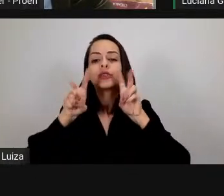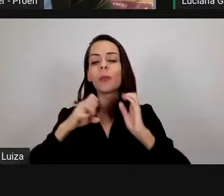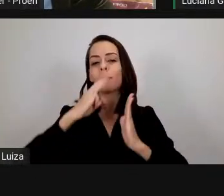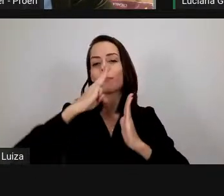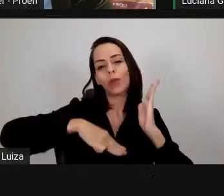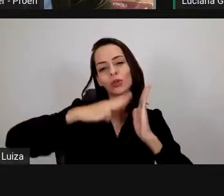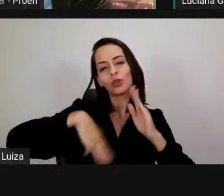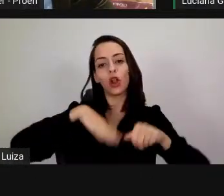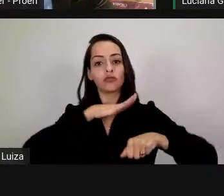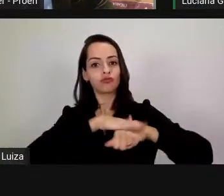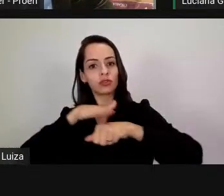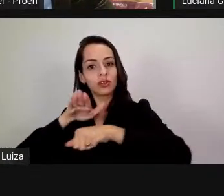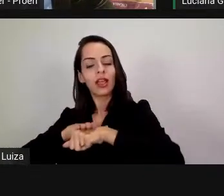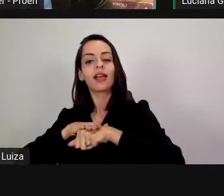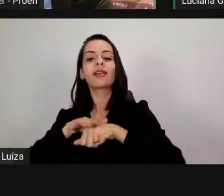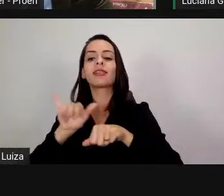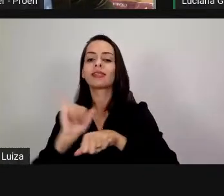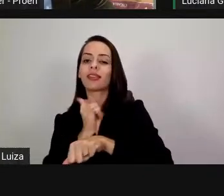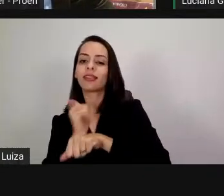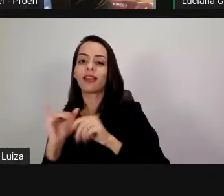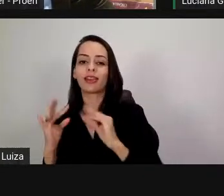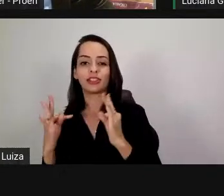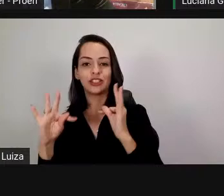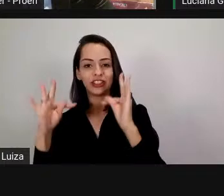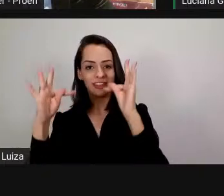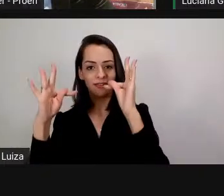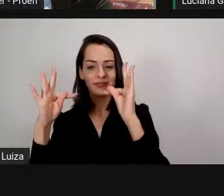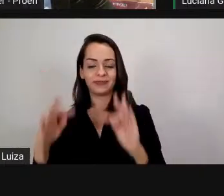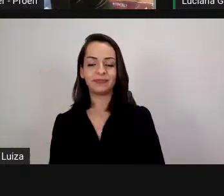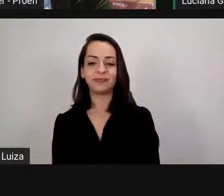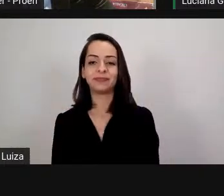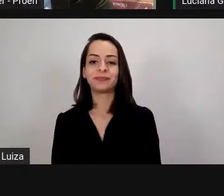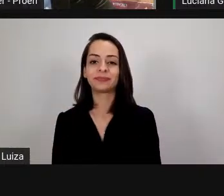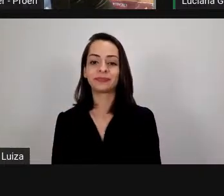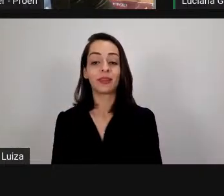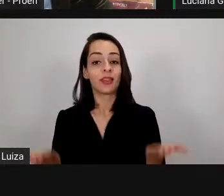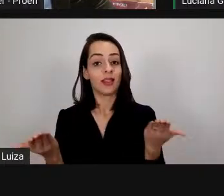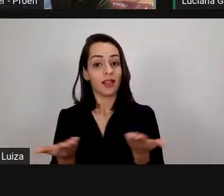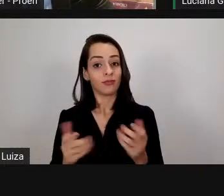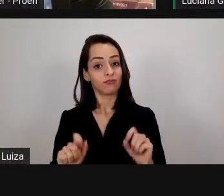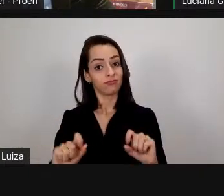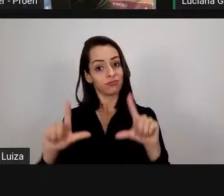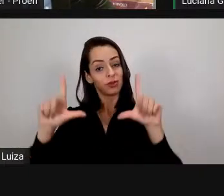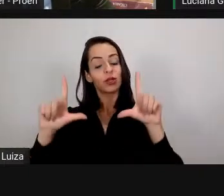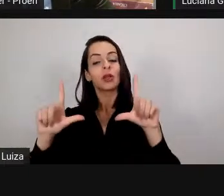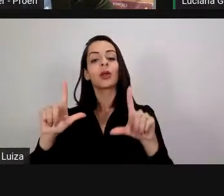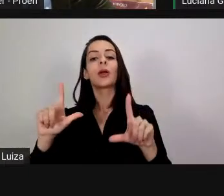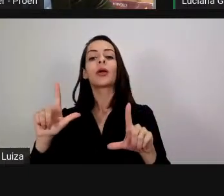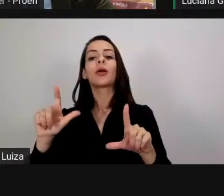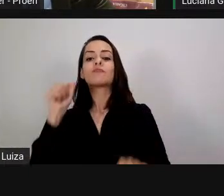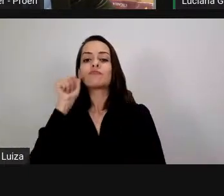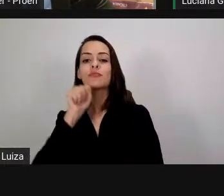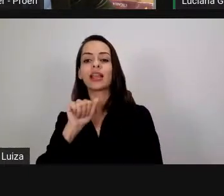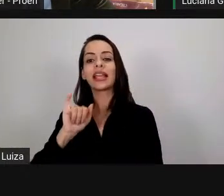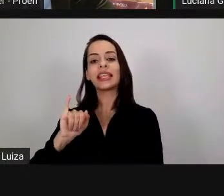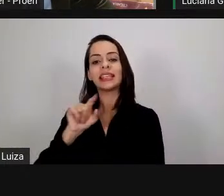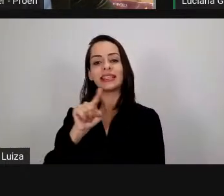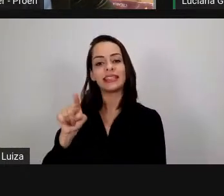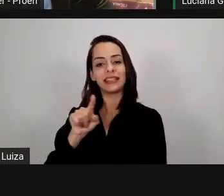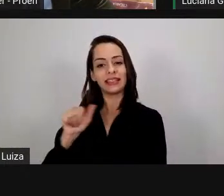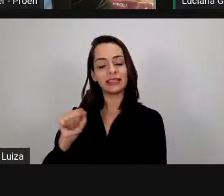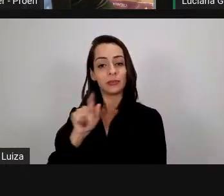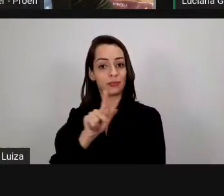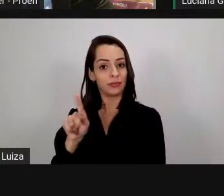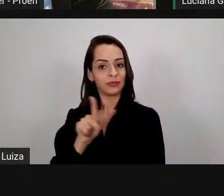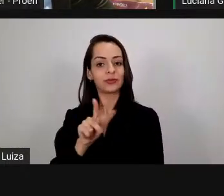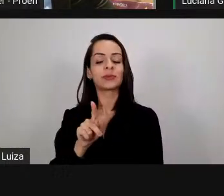e ferramentas digitais. E é nesse sentido que eu convido a professora Isa Manuela, quem será a mediadora dessa roda de